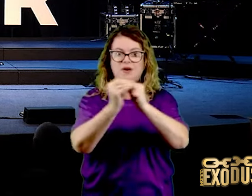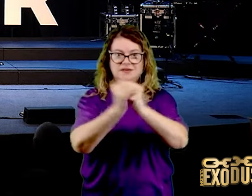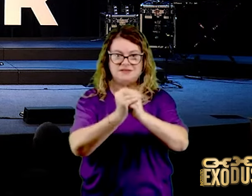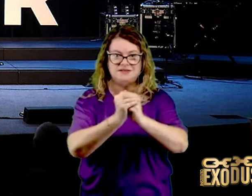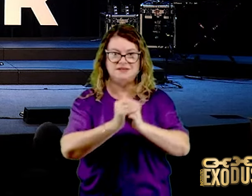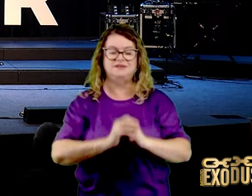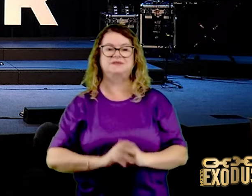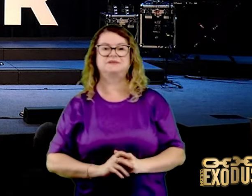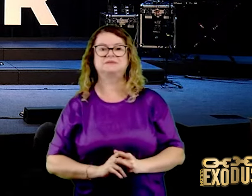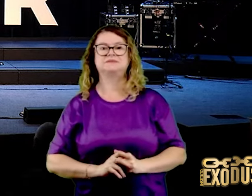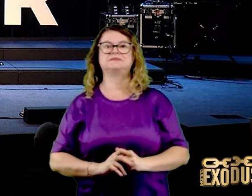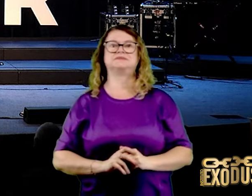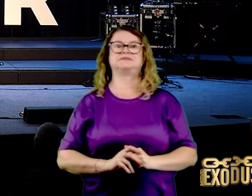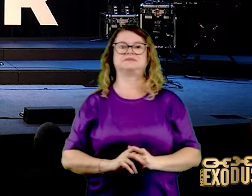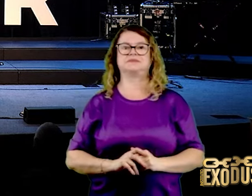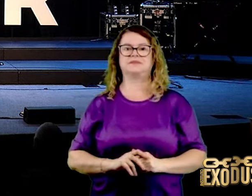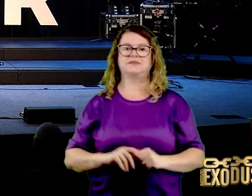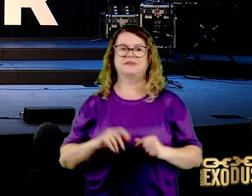pequenininha assim,